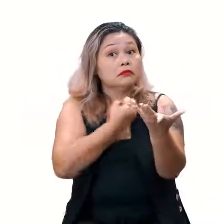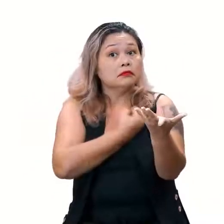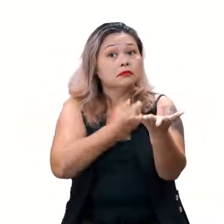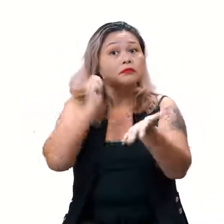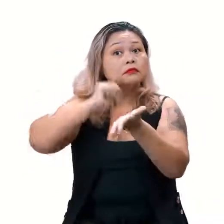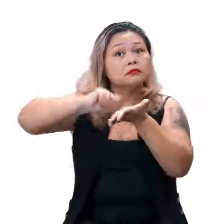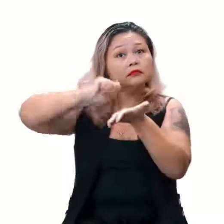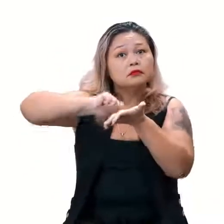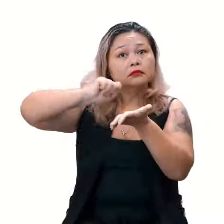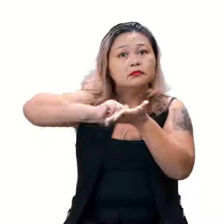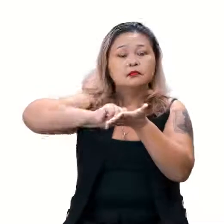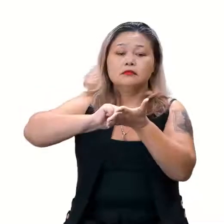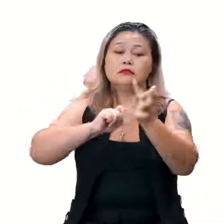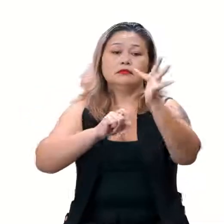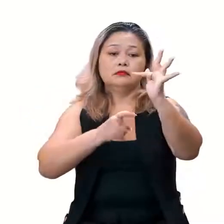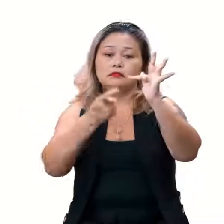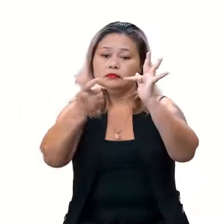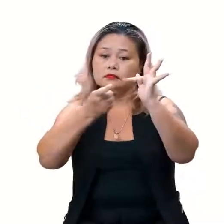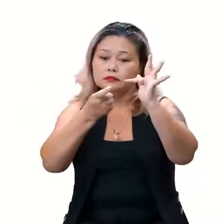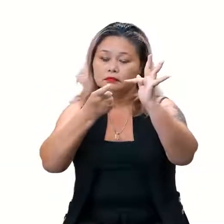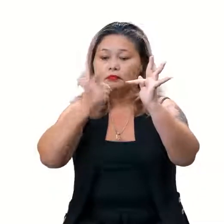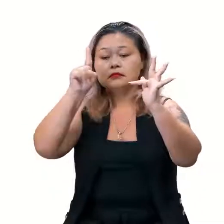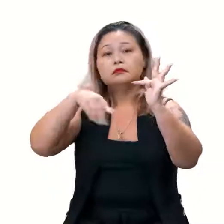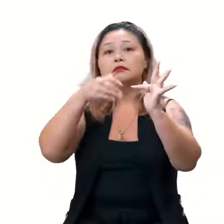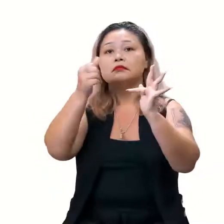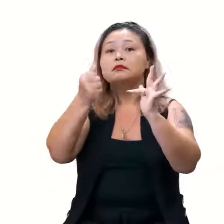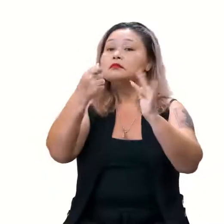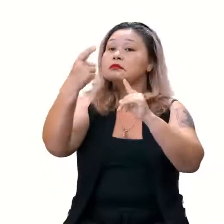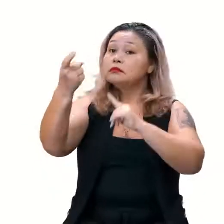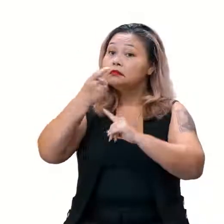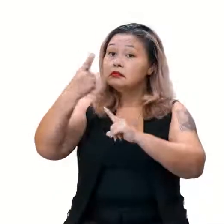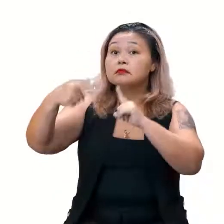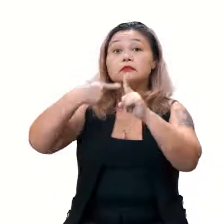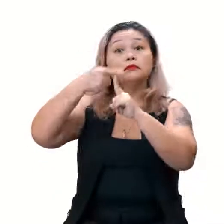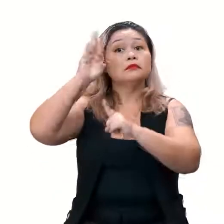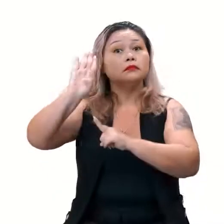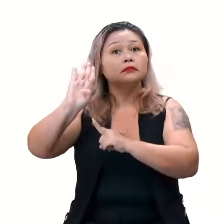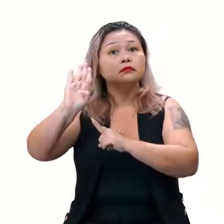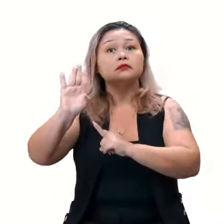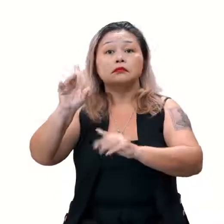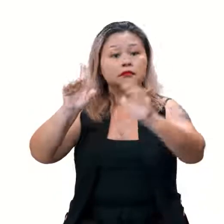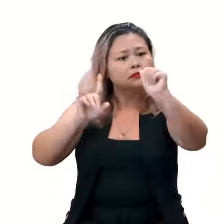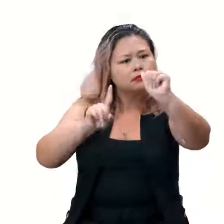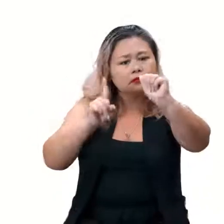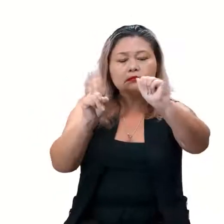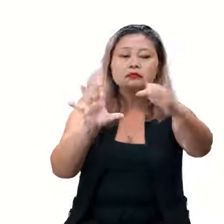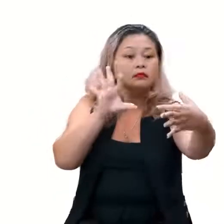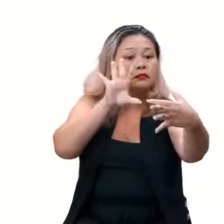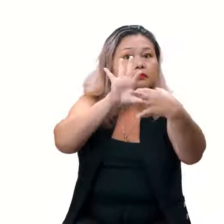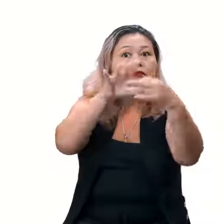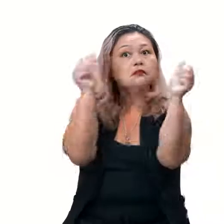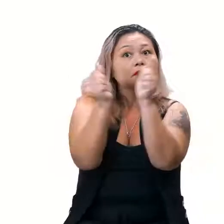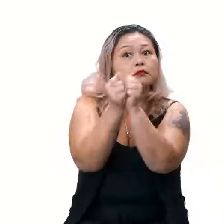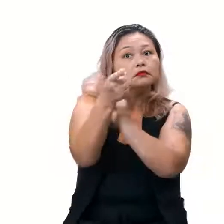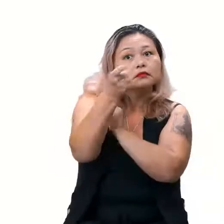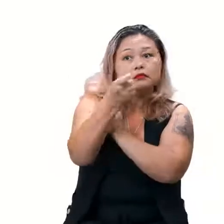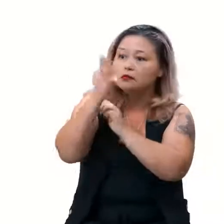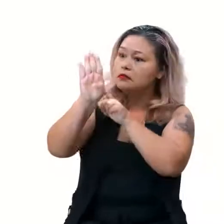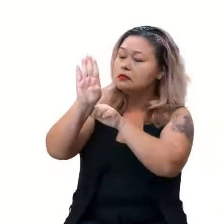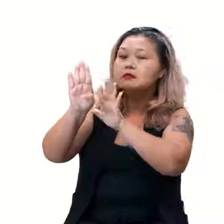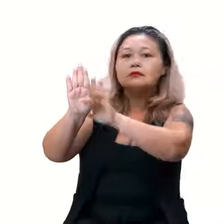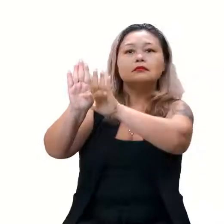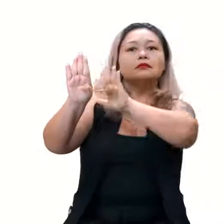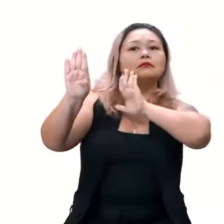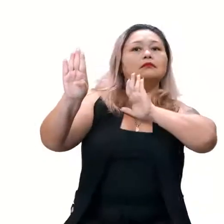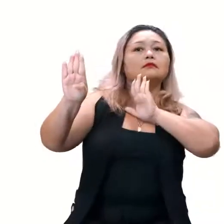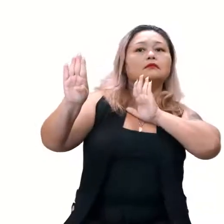formato f de x igual a ax mais b, onde a é o termo dependente e b é o termo